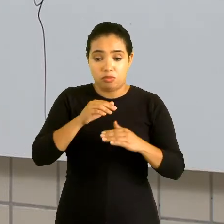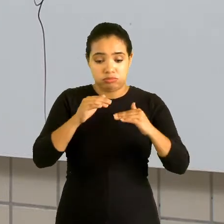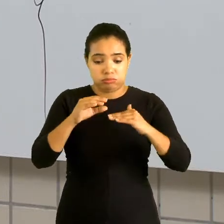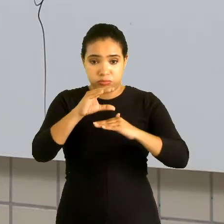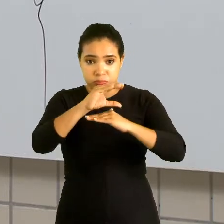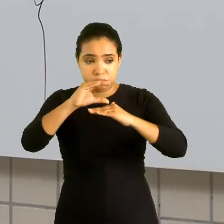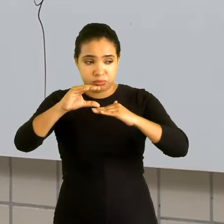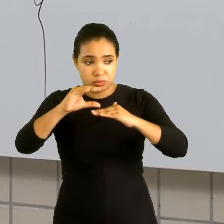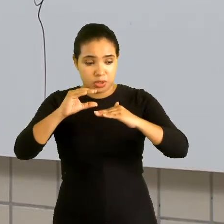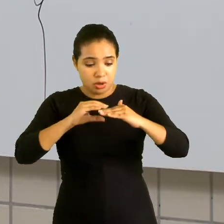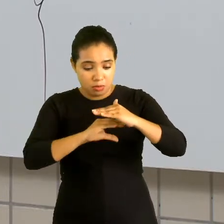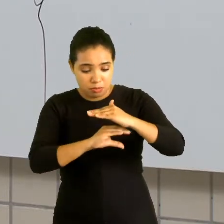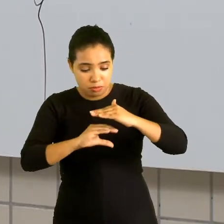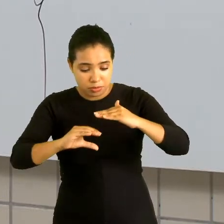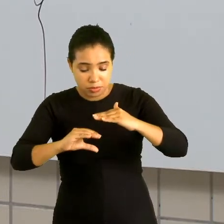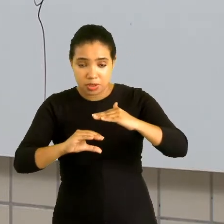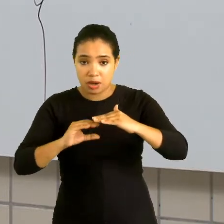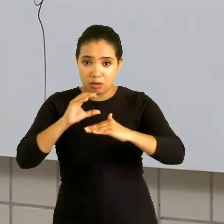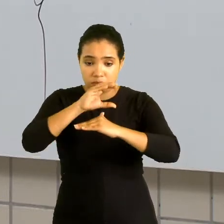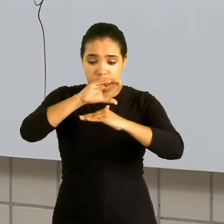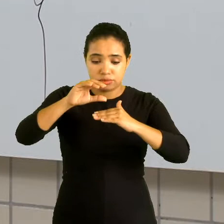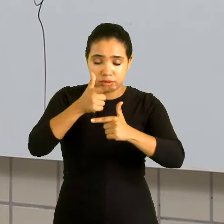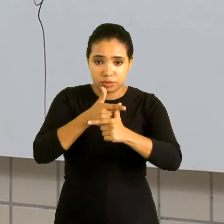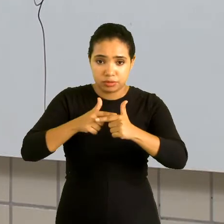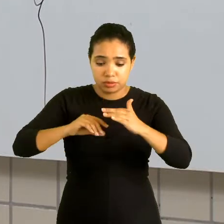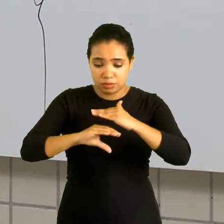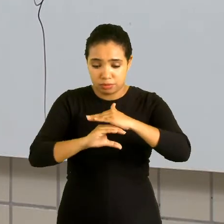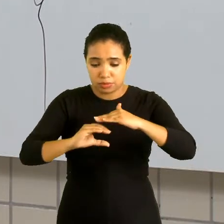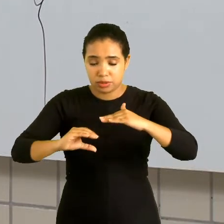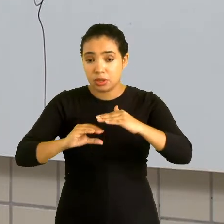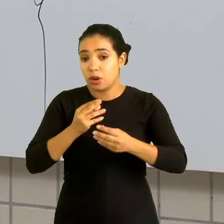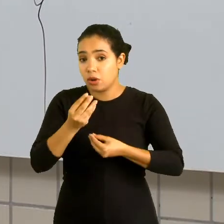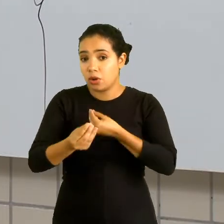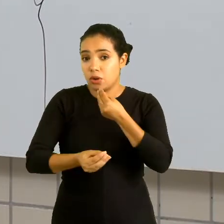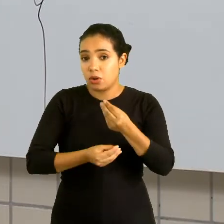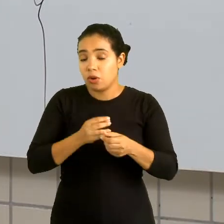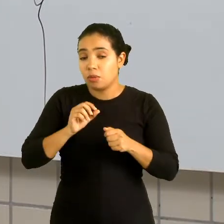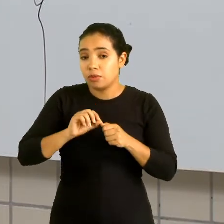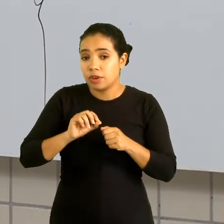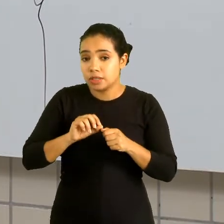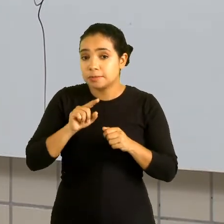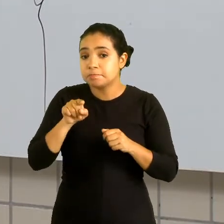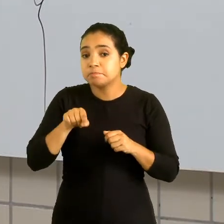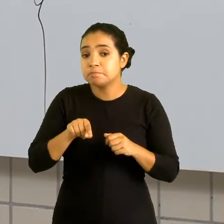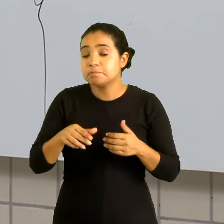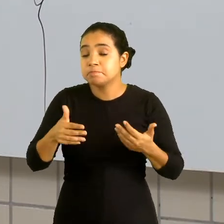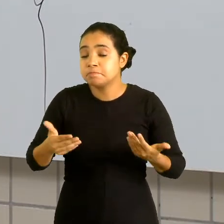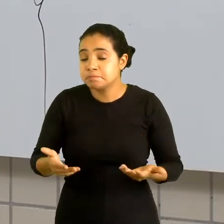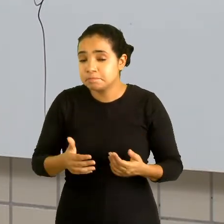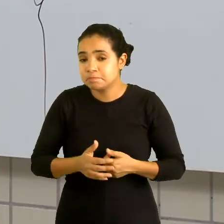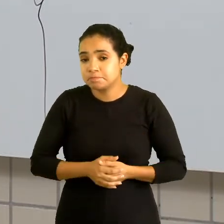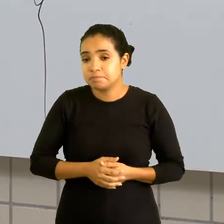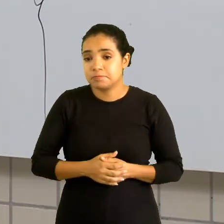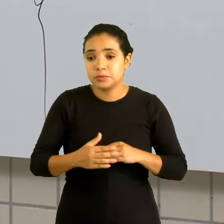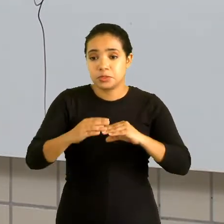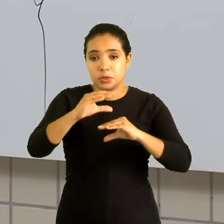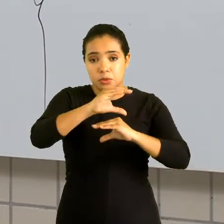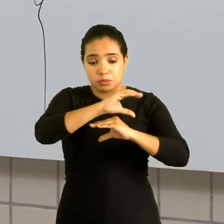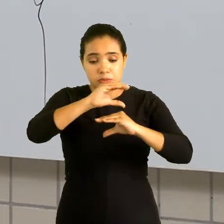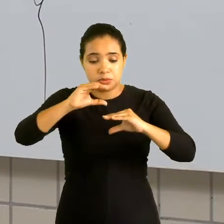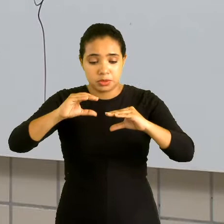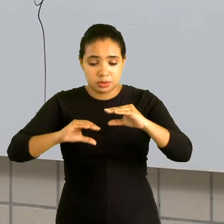o número de cima dividido pelo número de baixo. Como que nós vamos fazer? Coeficiente dividido por